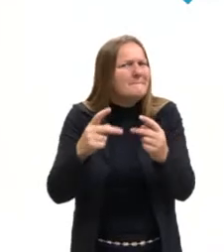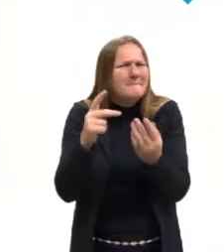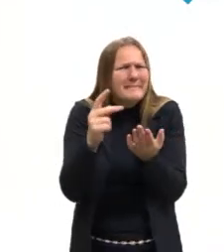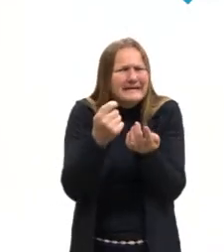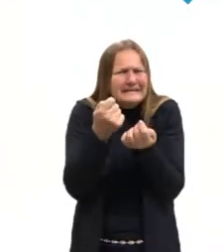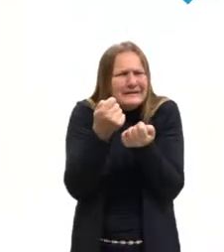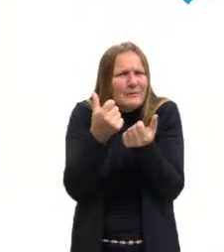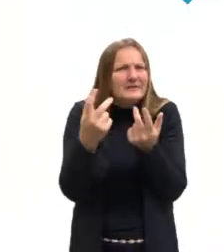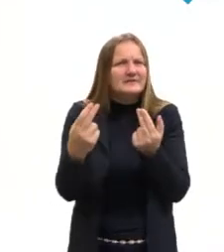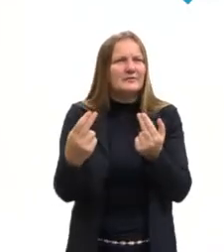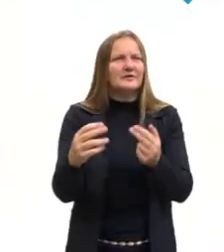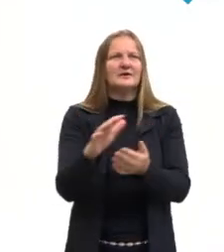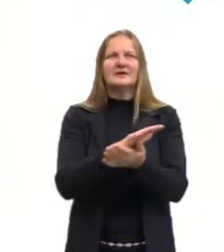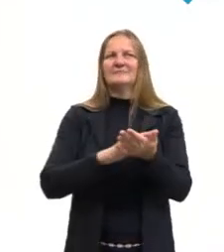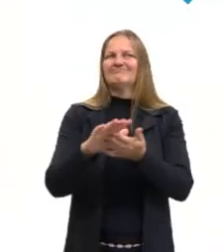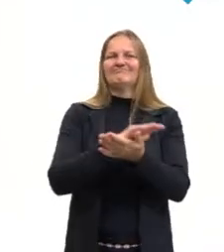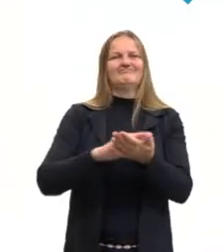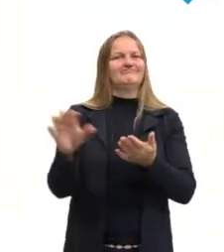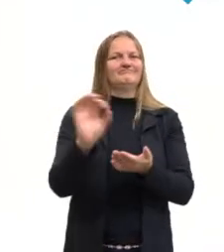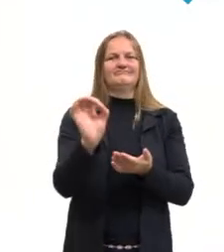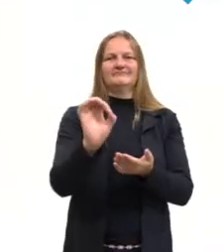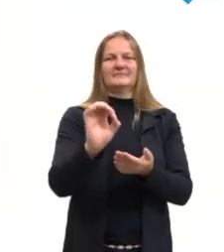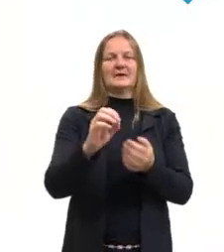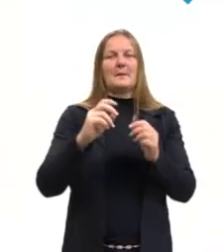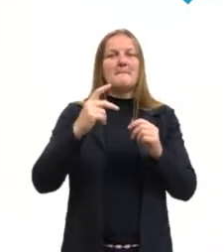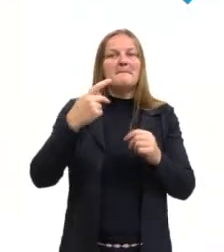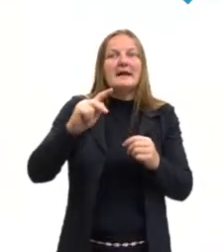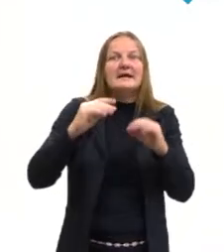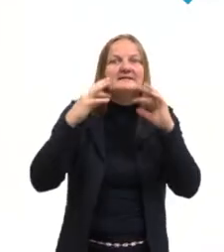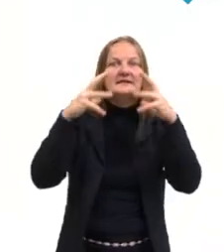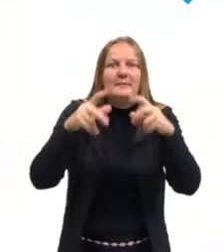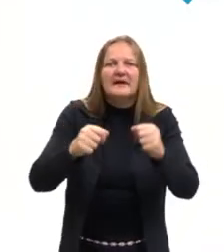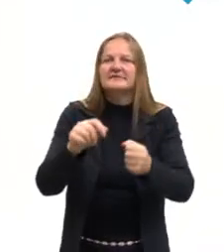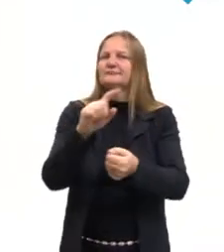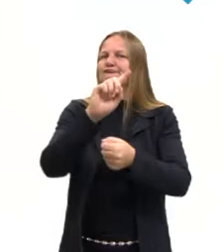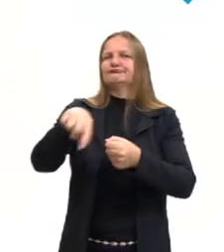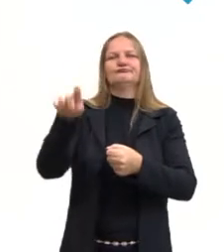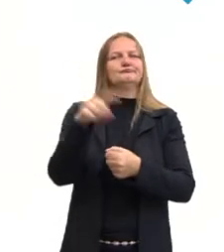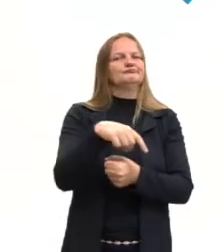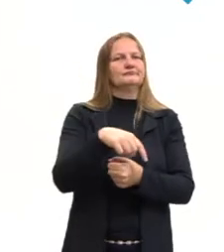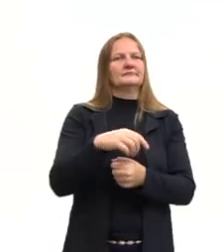Mas não são. Parece, mas não é.